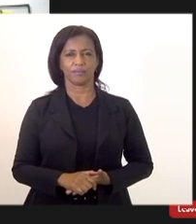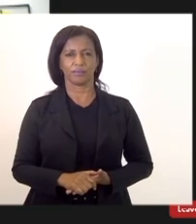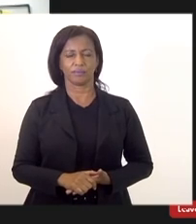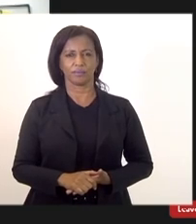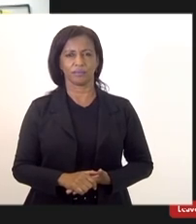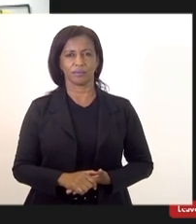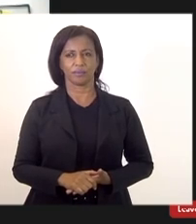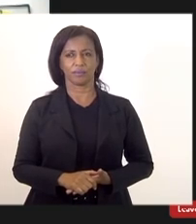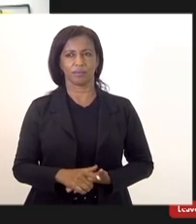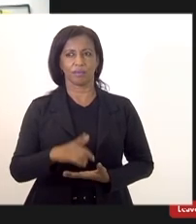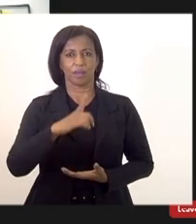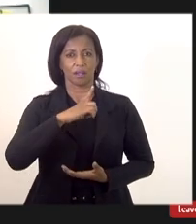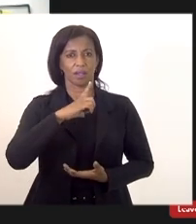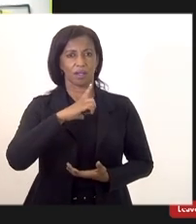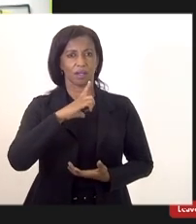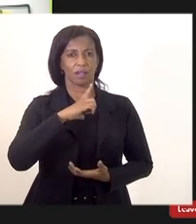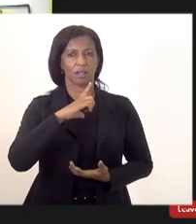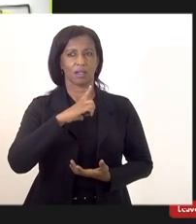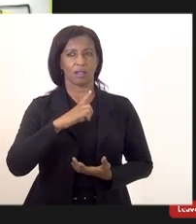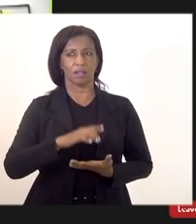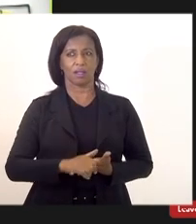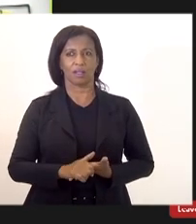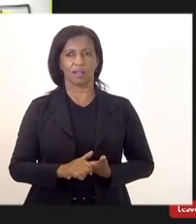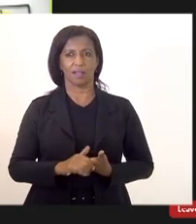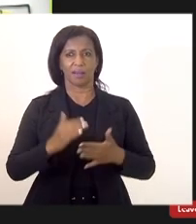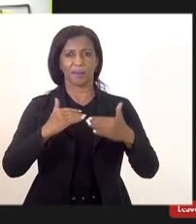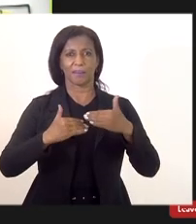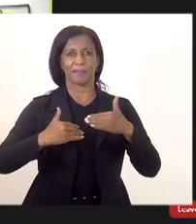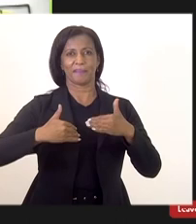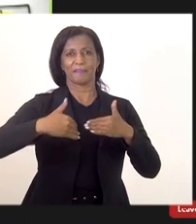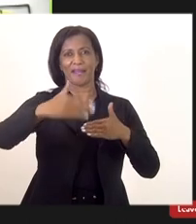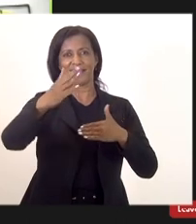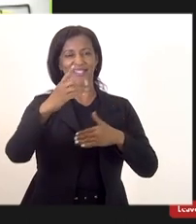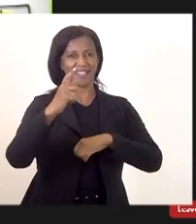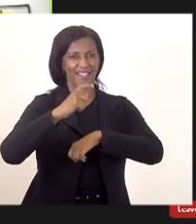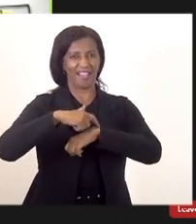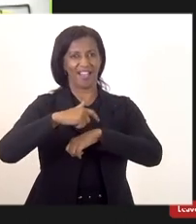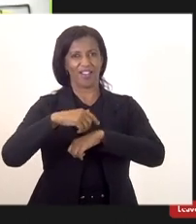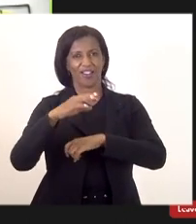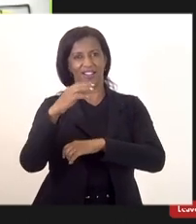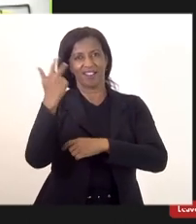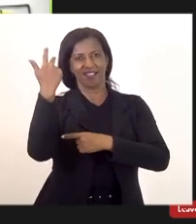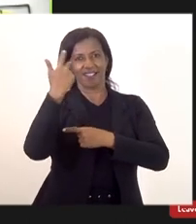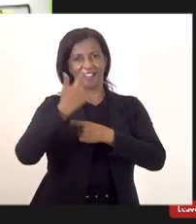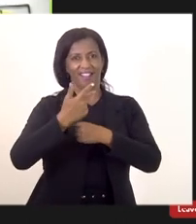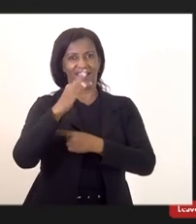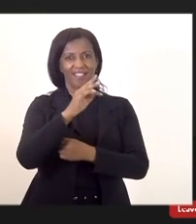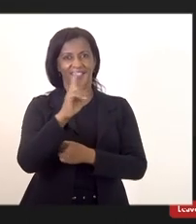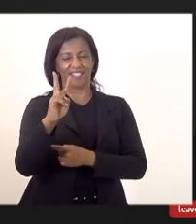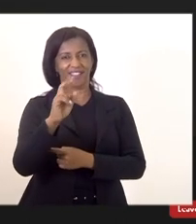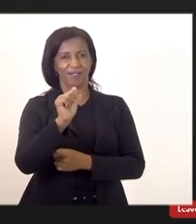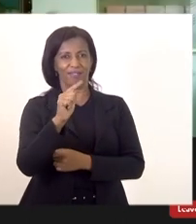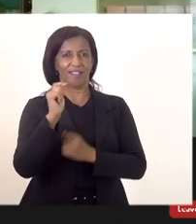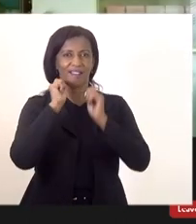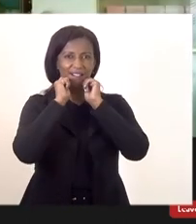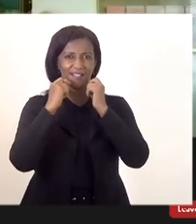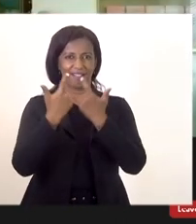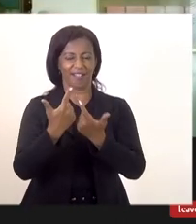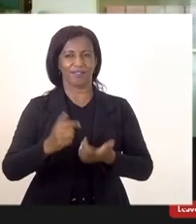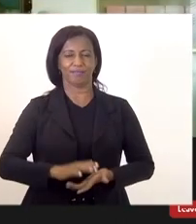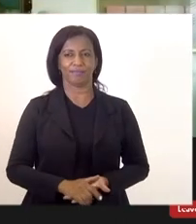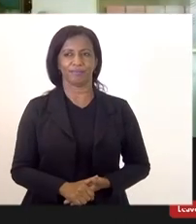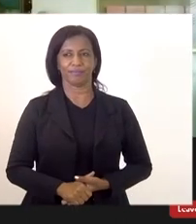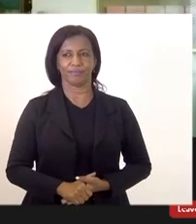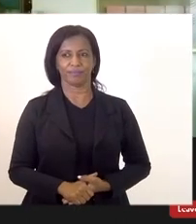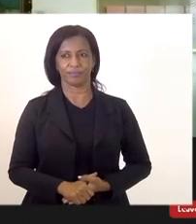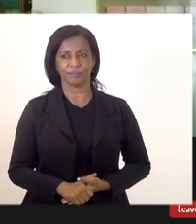porque eu tenho eu tenho já extrapolei o meu horário aqui com a TV LR eu tenho uma última ponderação com o coronel Leandro então vou passar a palavra para